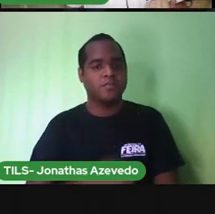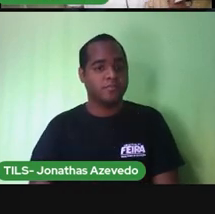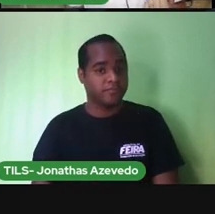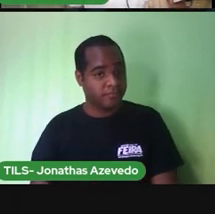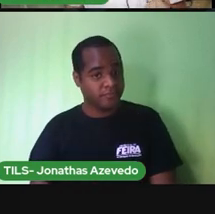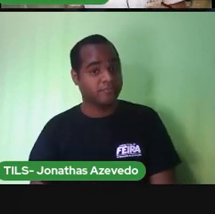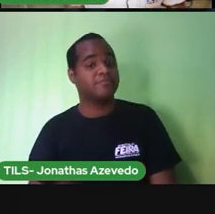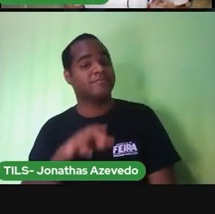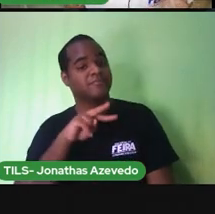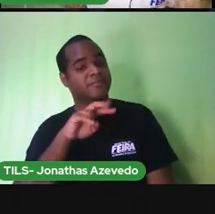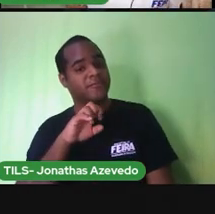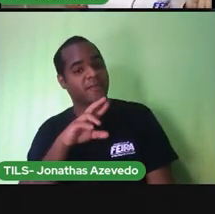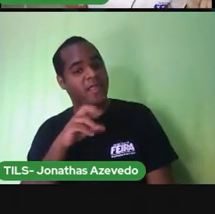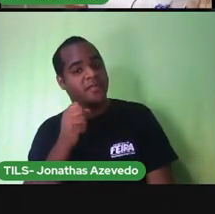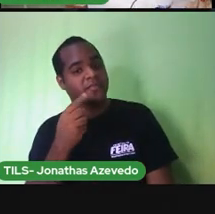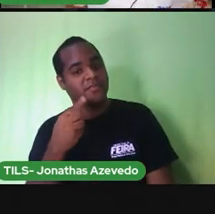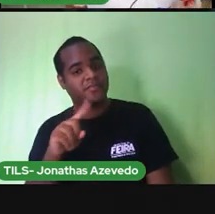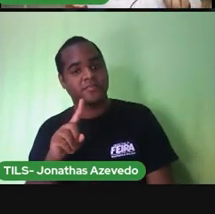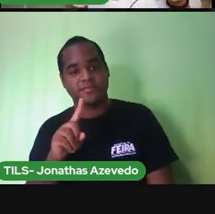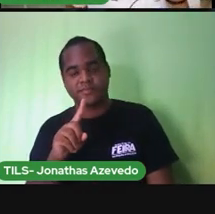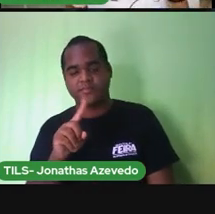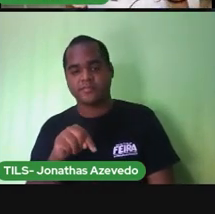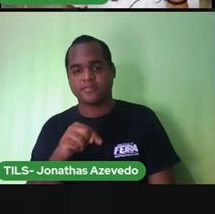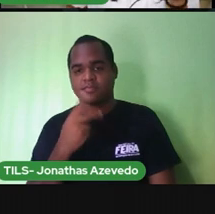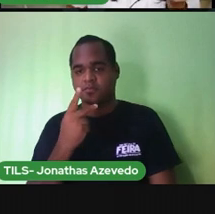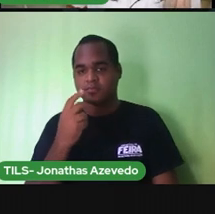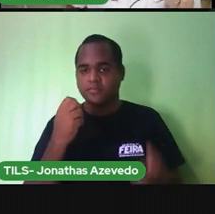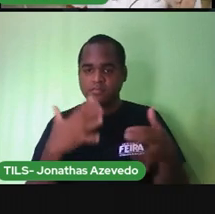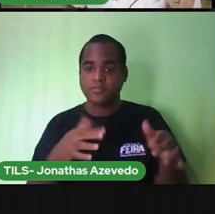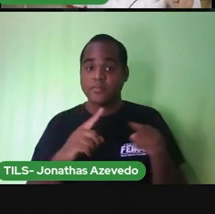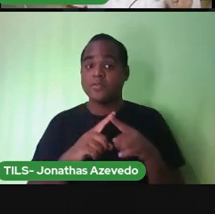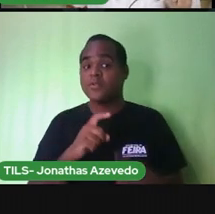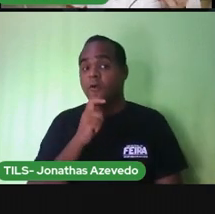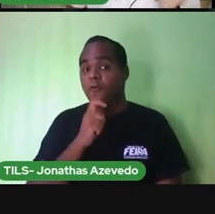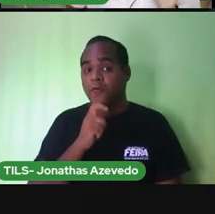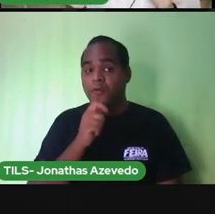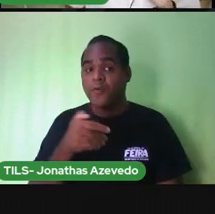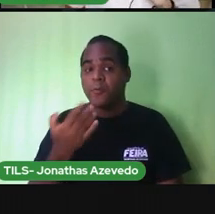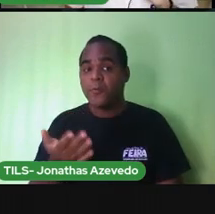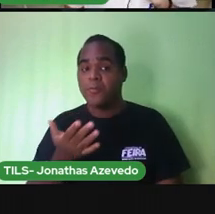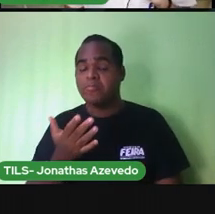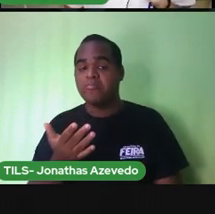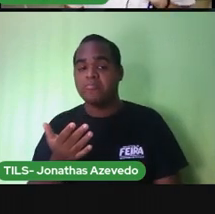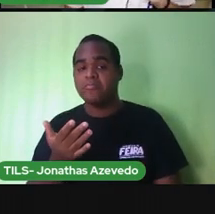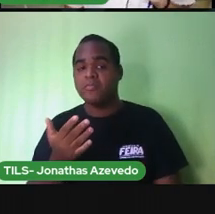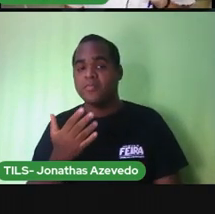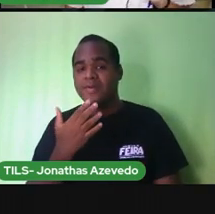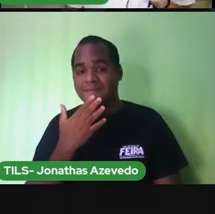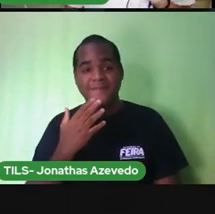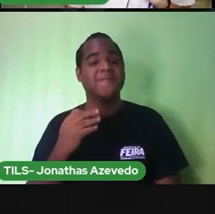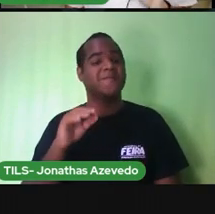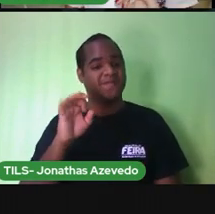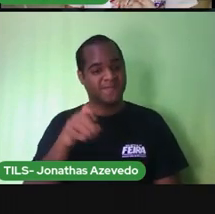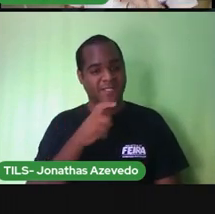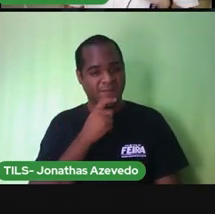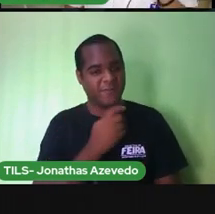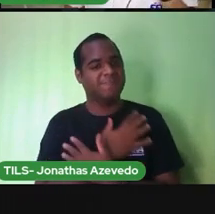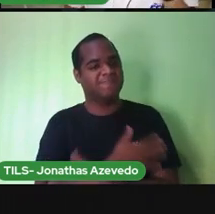verão. Qual é a estação do frio? O inverno.